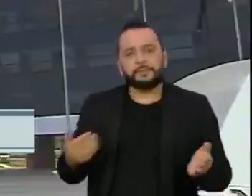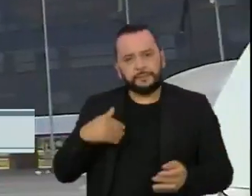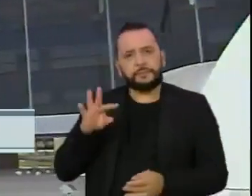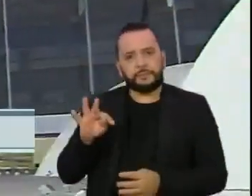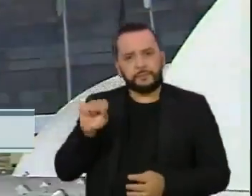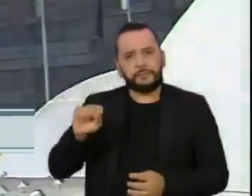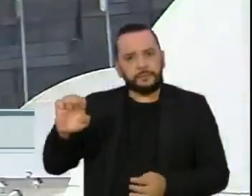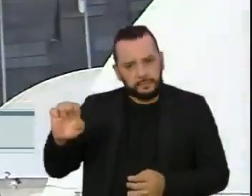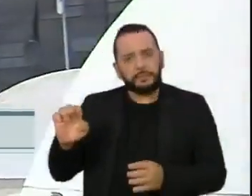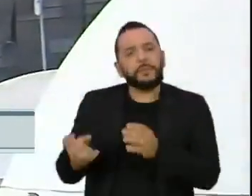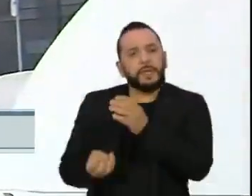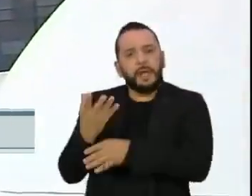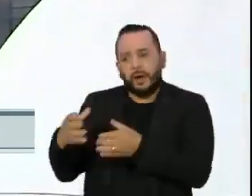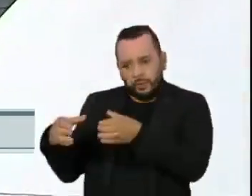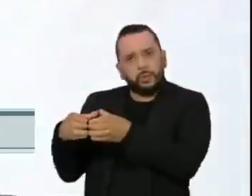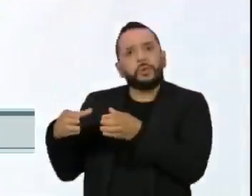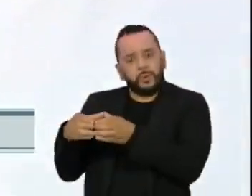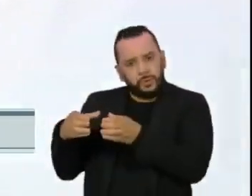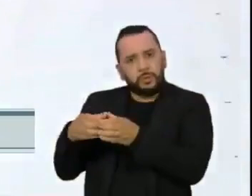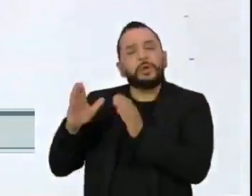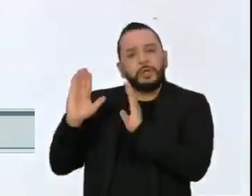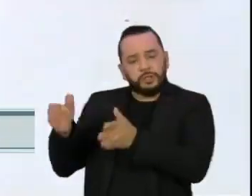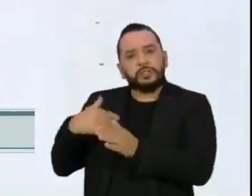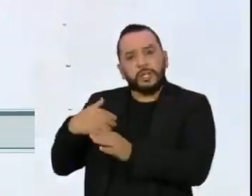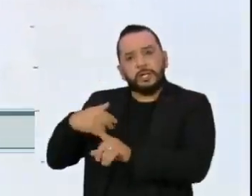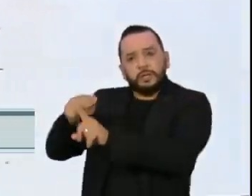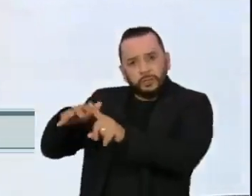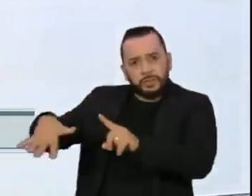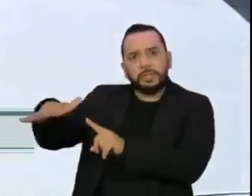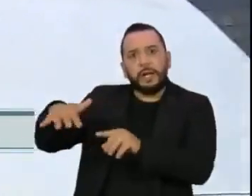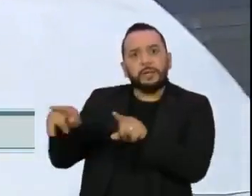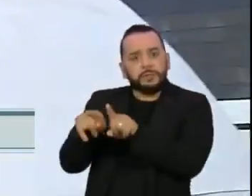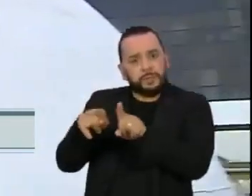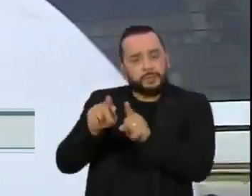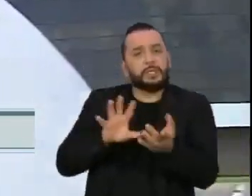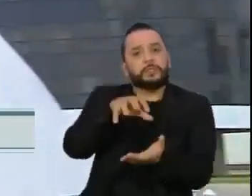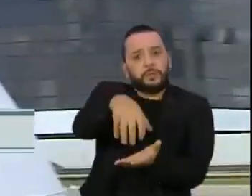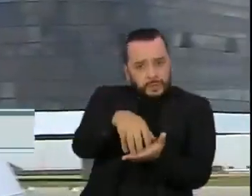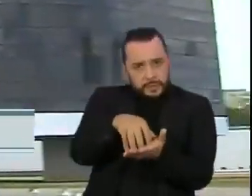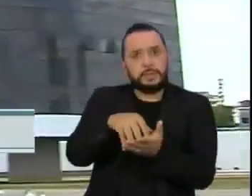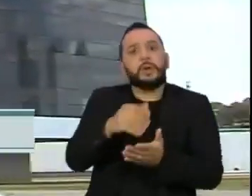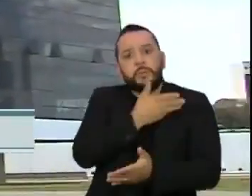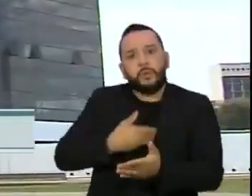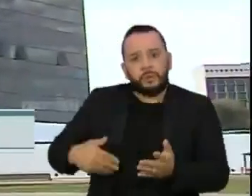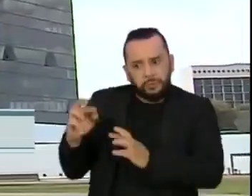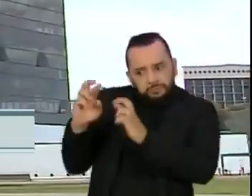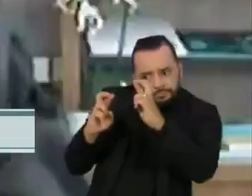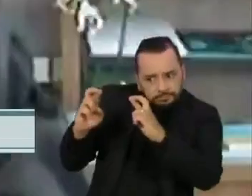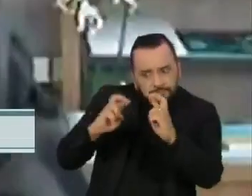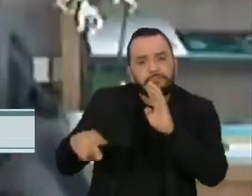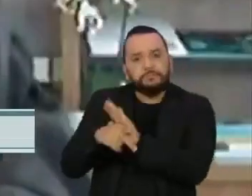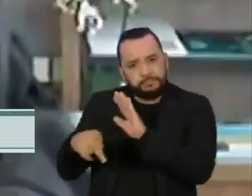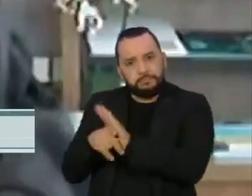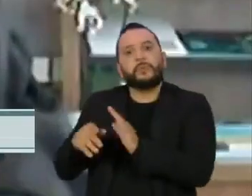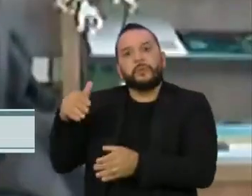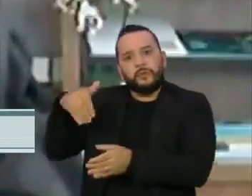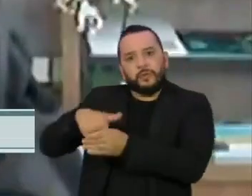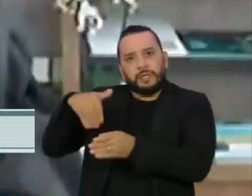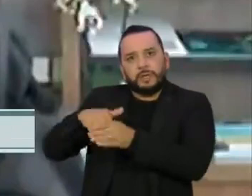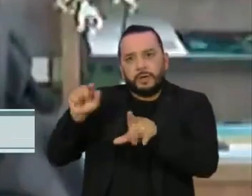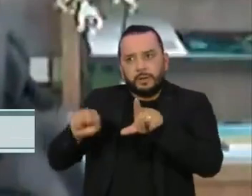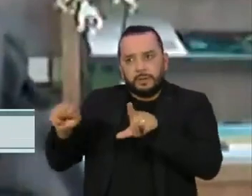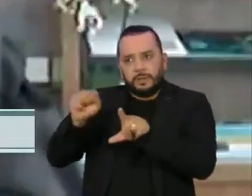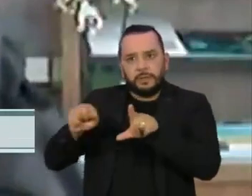também vai criar uma comissão com membros da sociedade civil e instituições públicas para fiscalizar o sistema eleitoral. Para